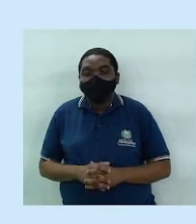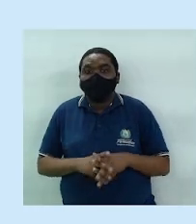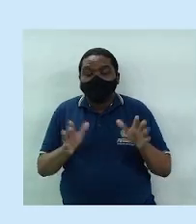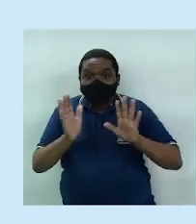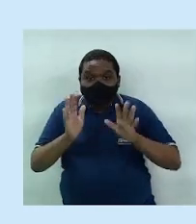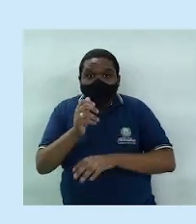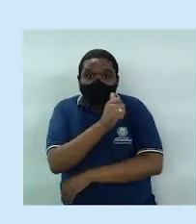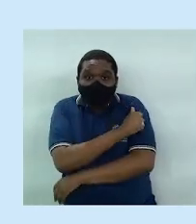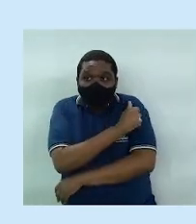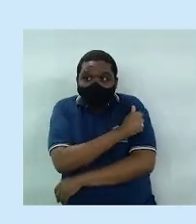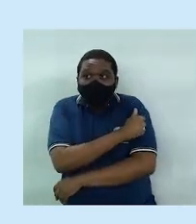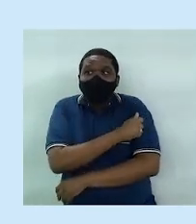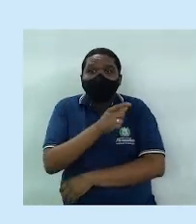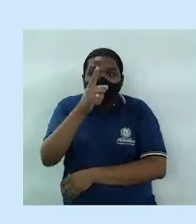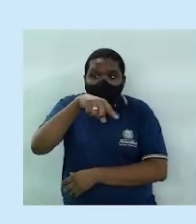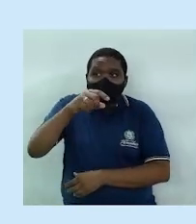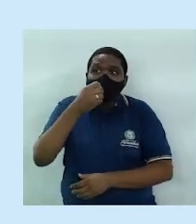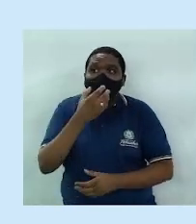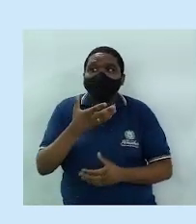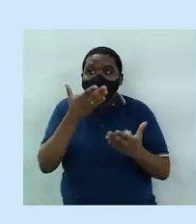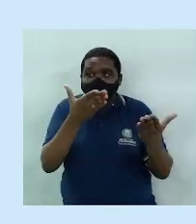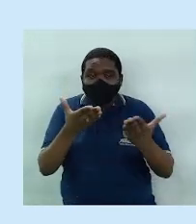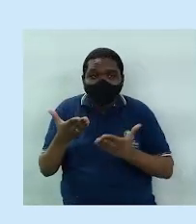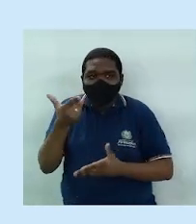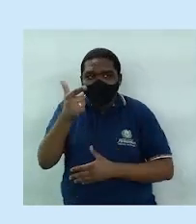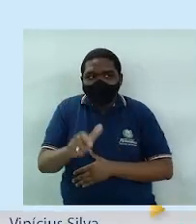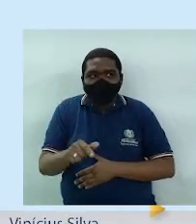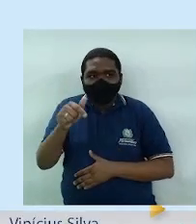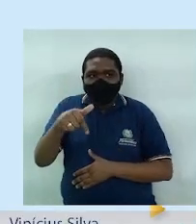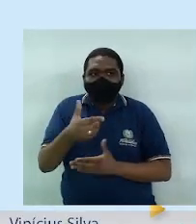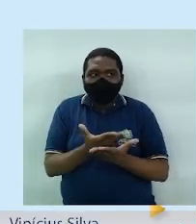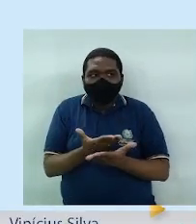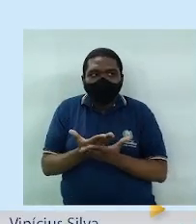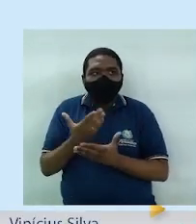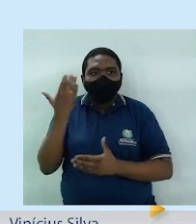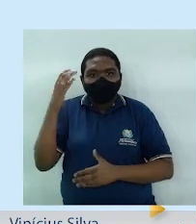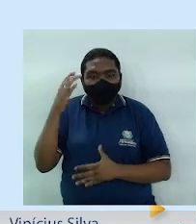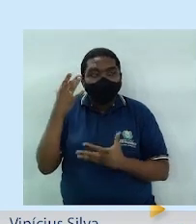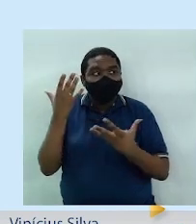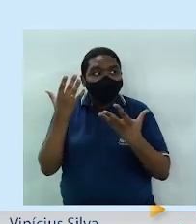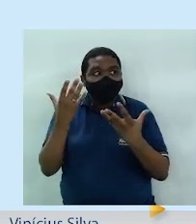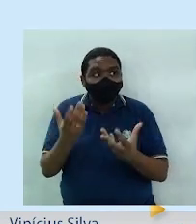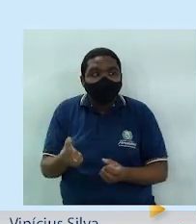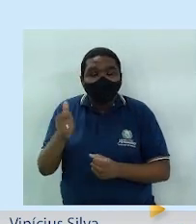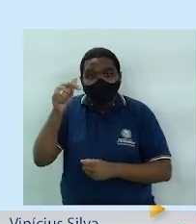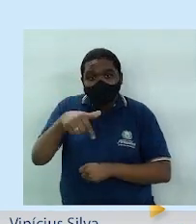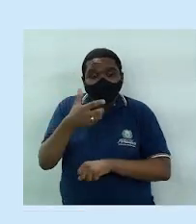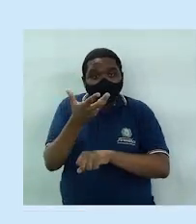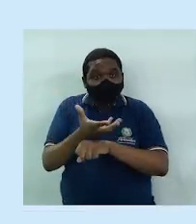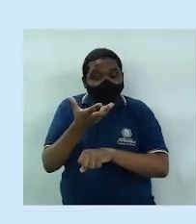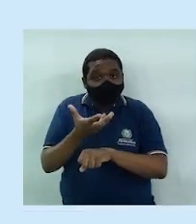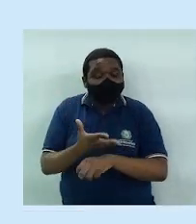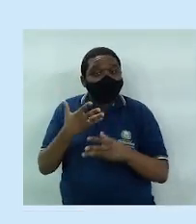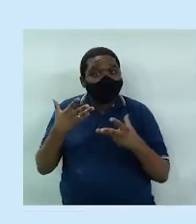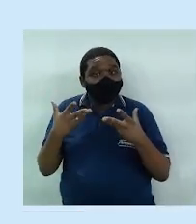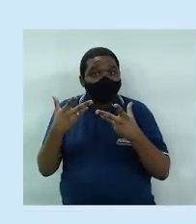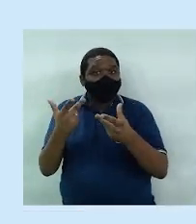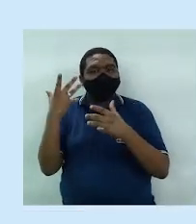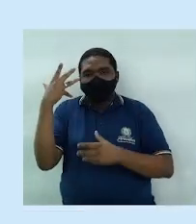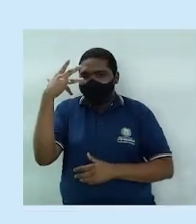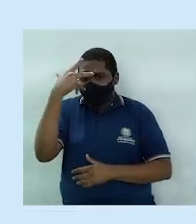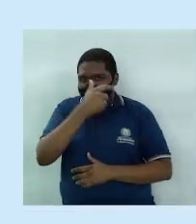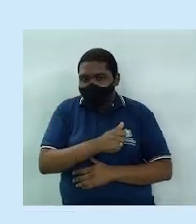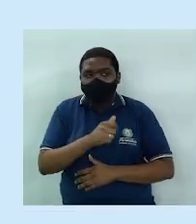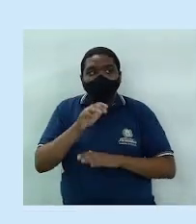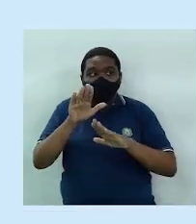Olá estudantes, sejam bem-vindos a mais uma aula de ciências. Vamos viajar um pouco por essa disciplina tão querida, tão bonita, tá